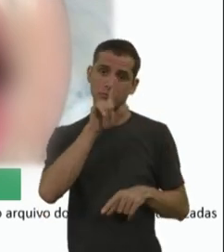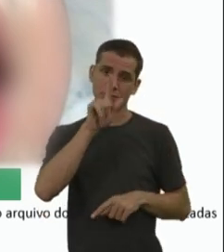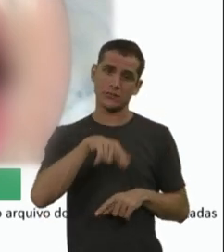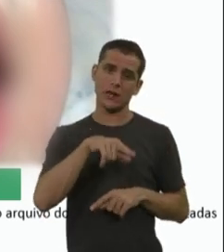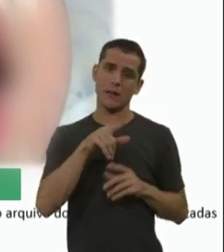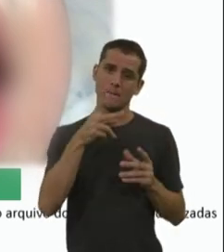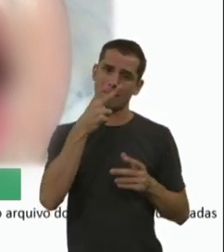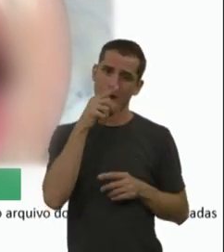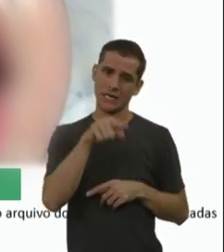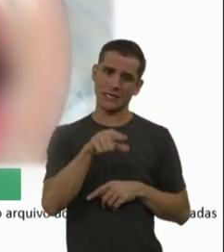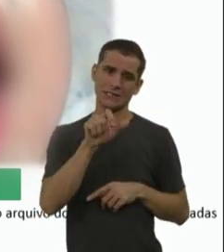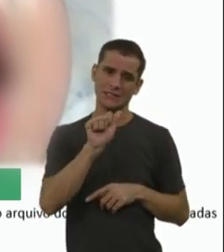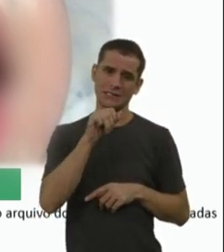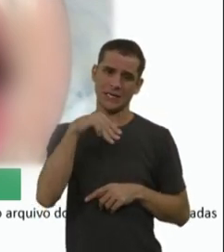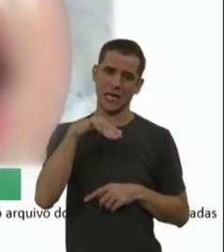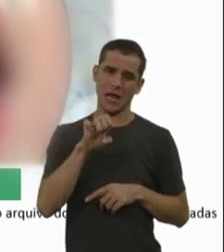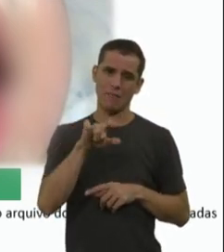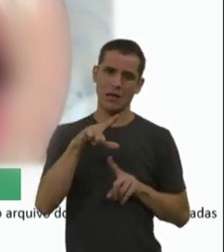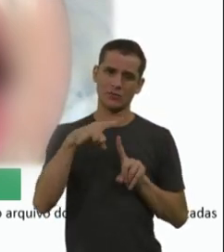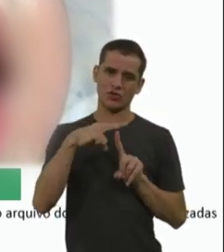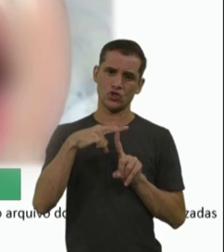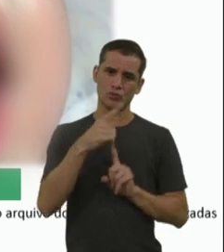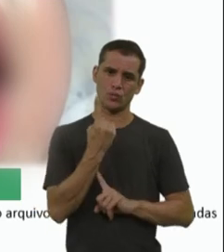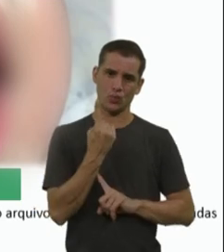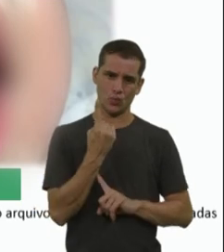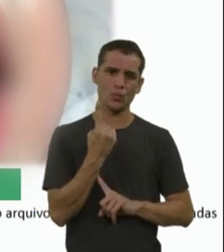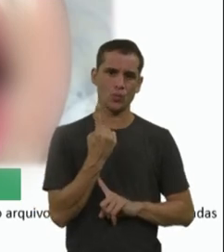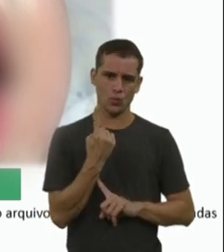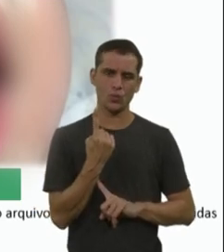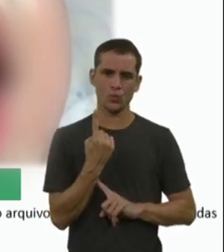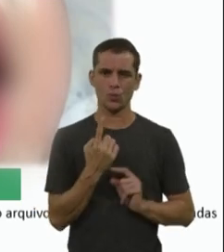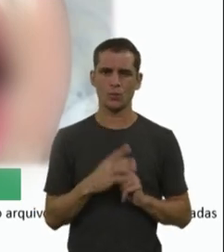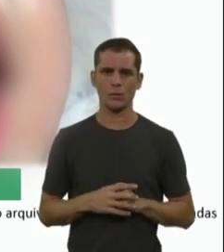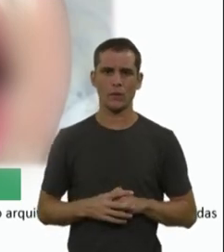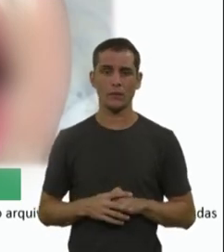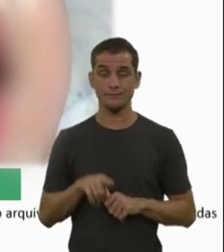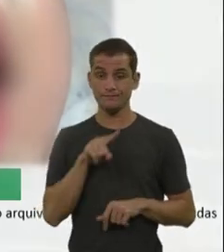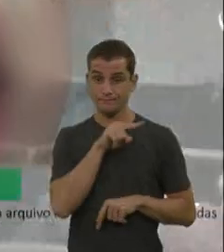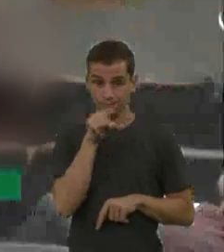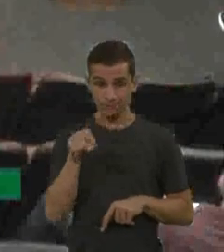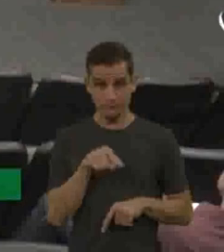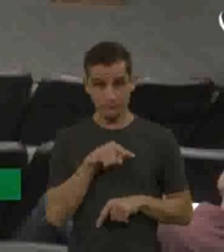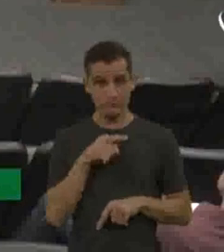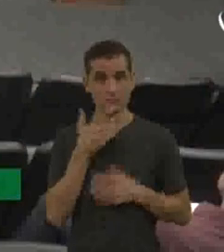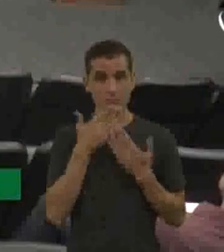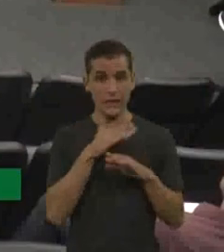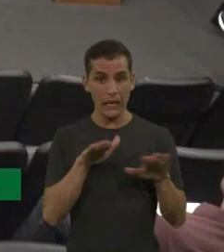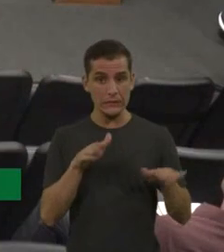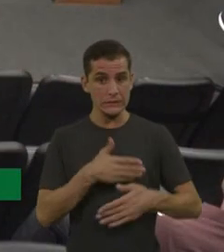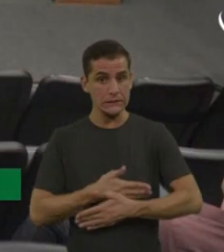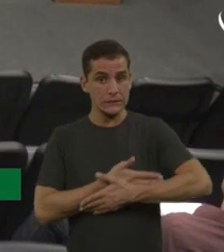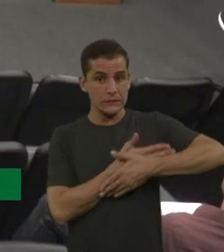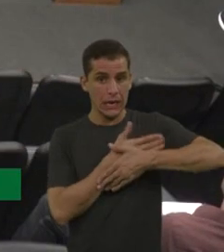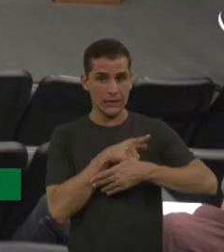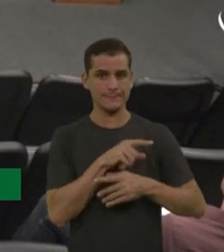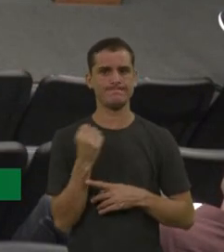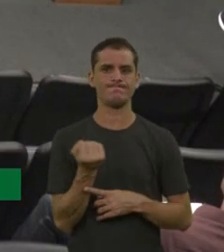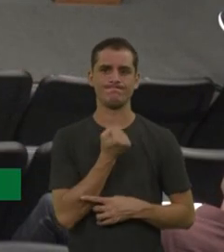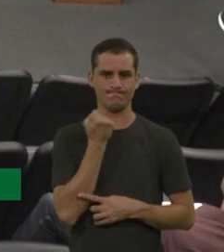diante de um bebê com uma AME tipo 1, tá? Essas crianças, a doença, ela é extremamente grave,